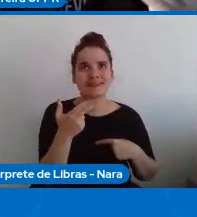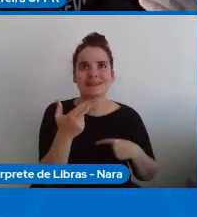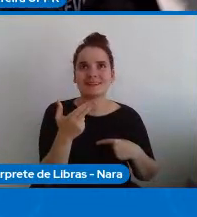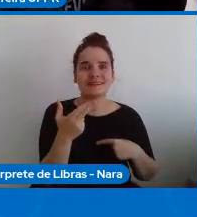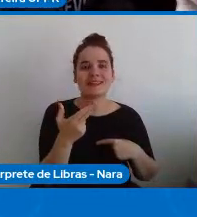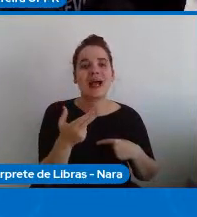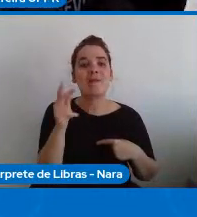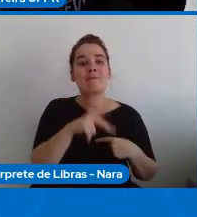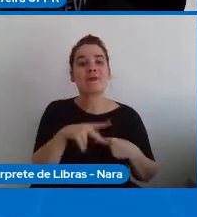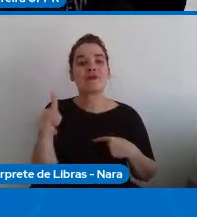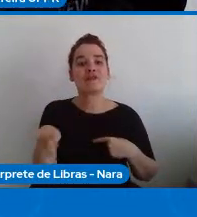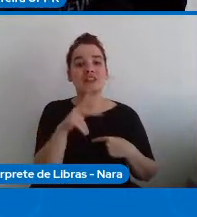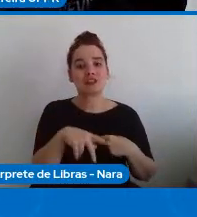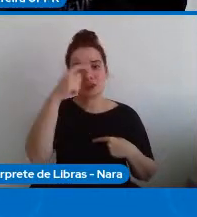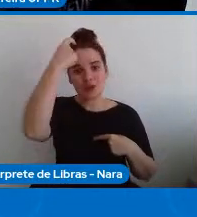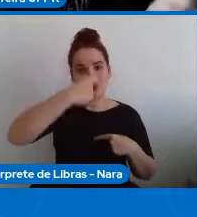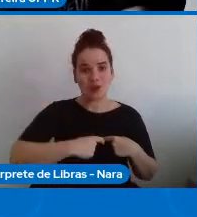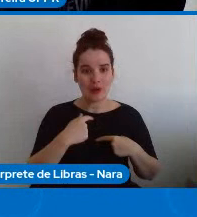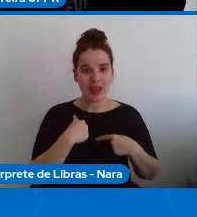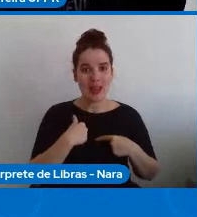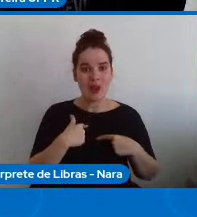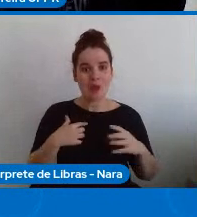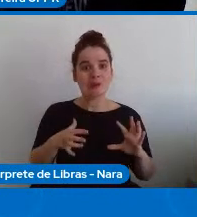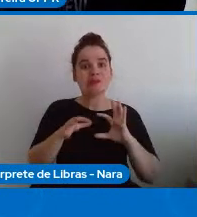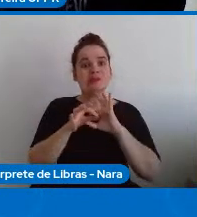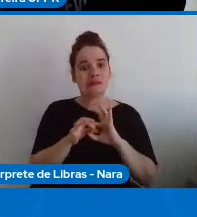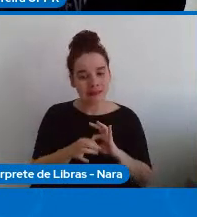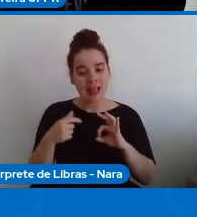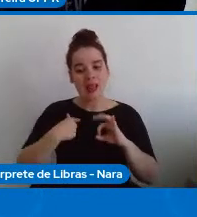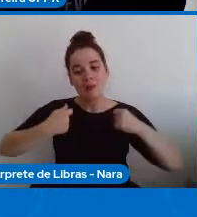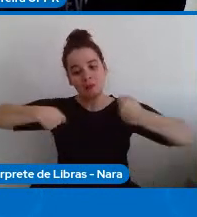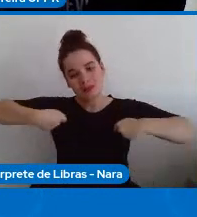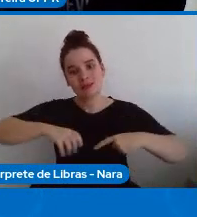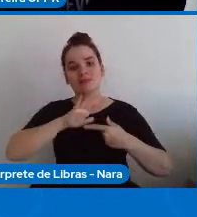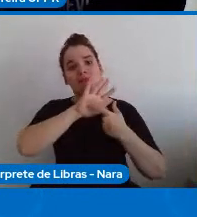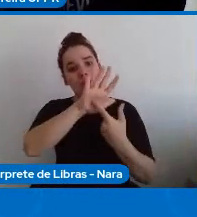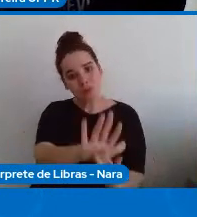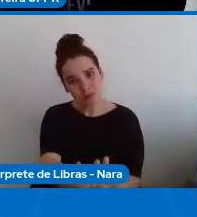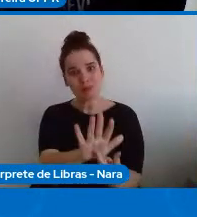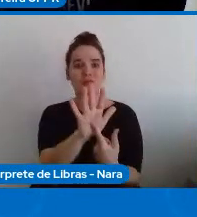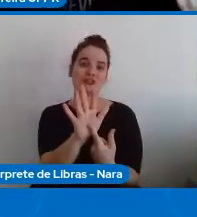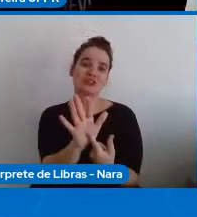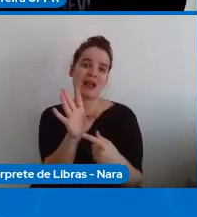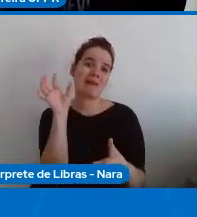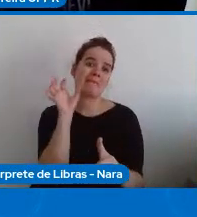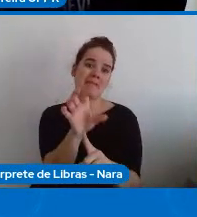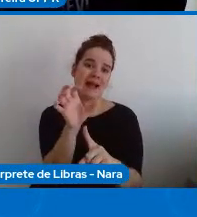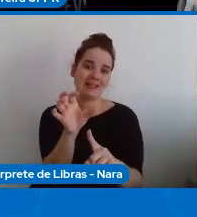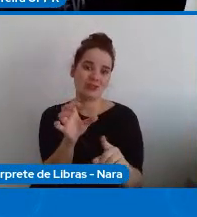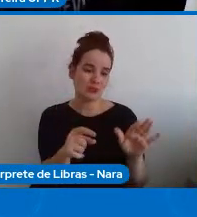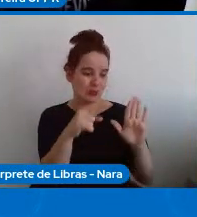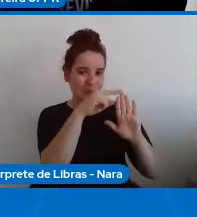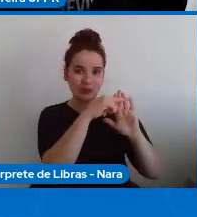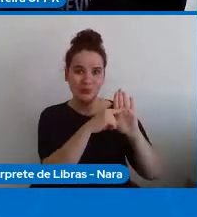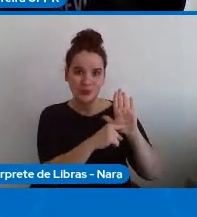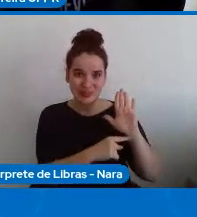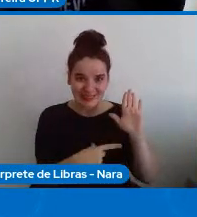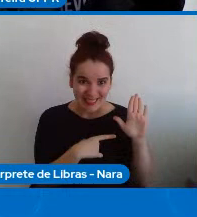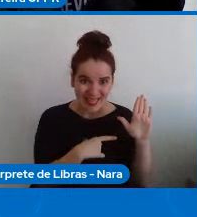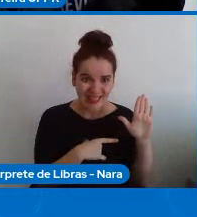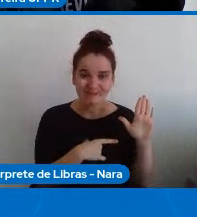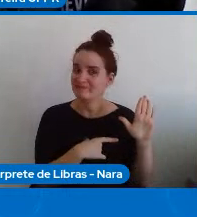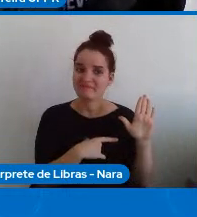professora da docente do docente fazer isso e parece muito dependente do método didático